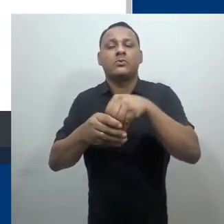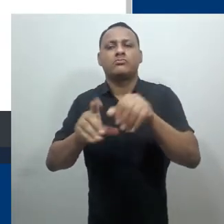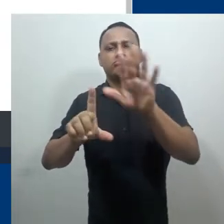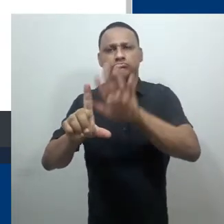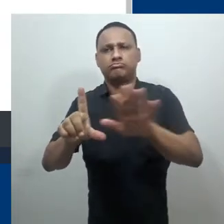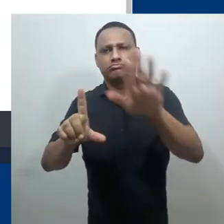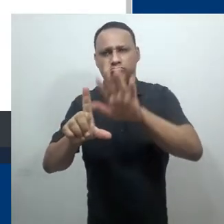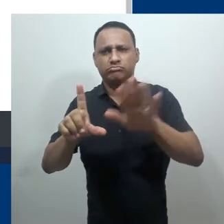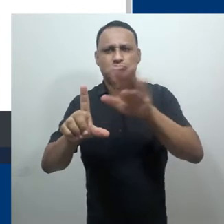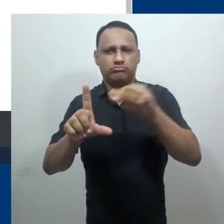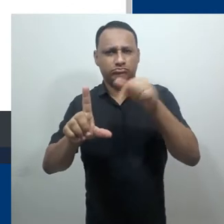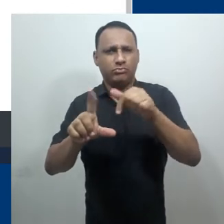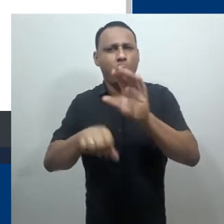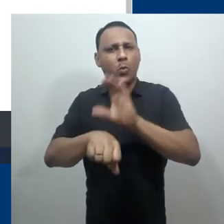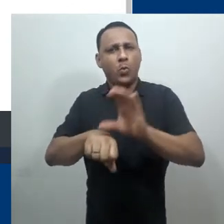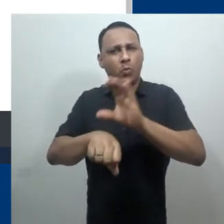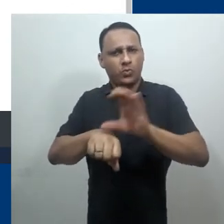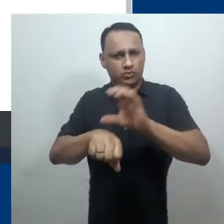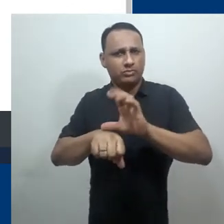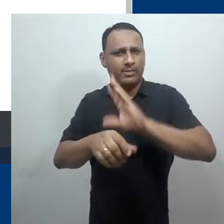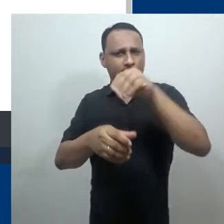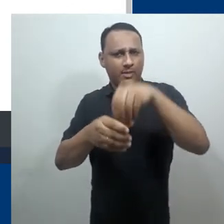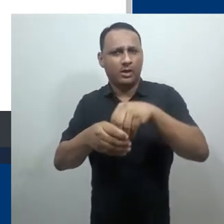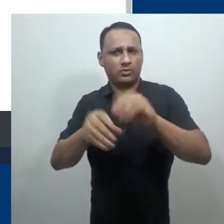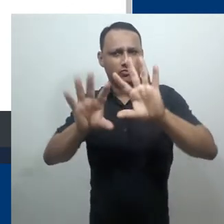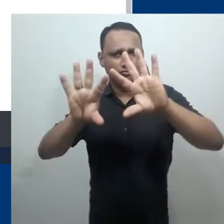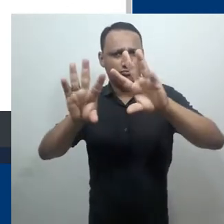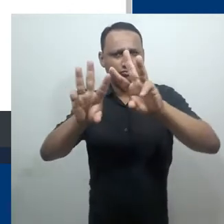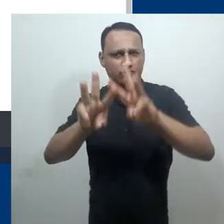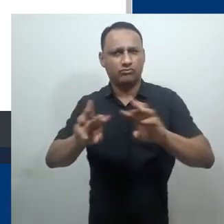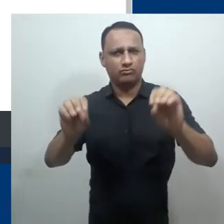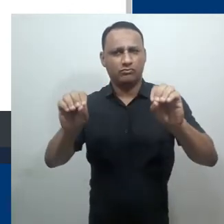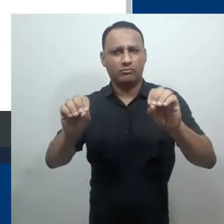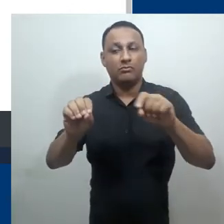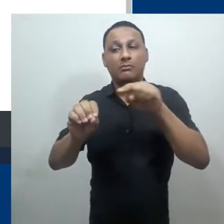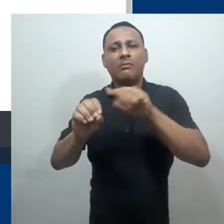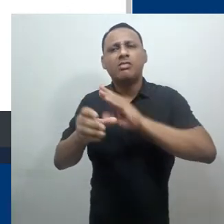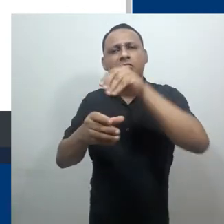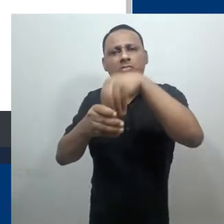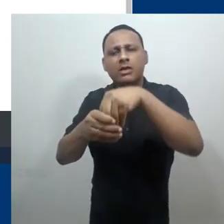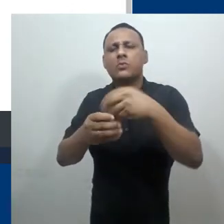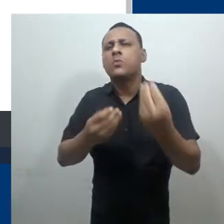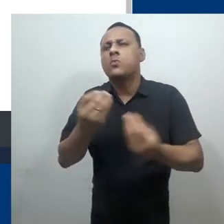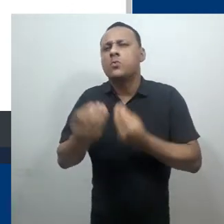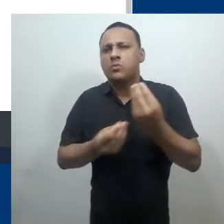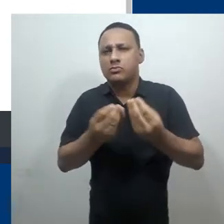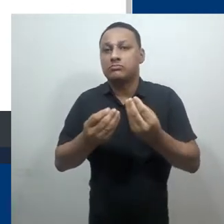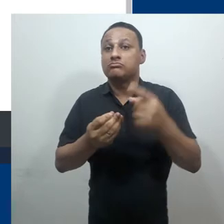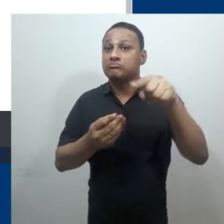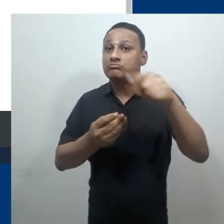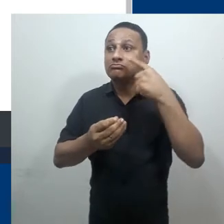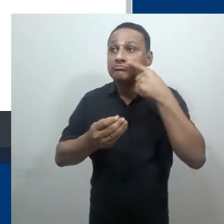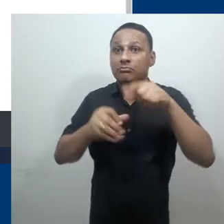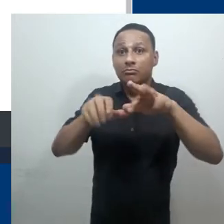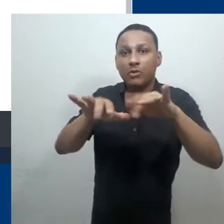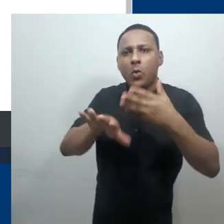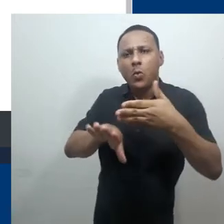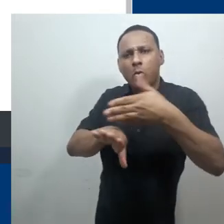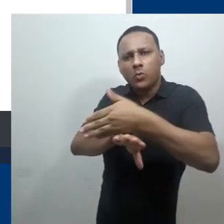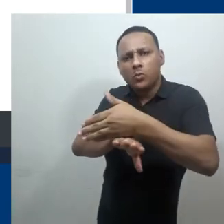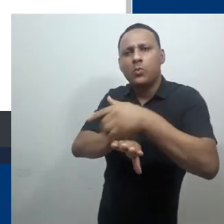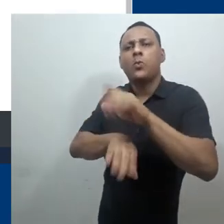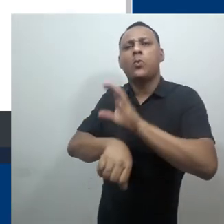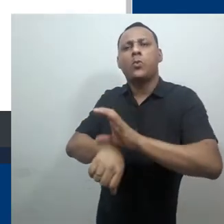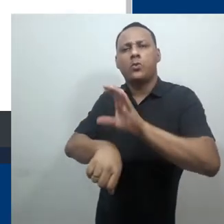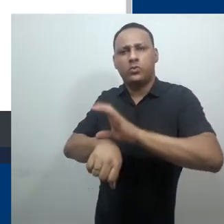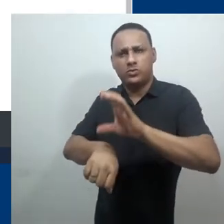de um curso ou disciplina dentro da plataforma. Para acessarmos o curso que nós desejamos